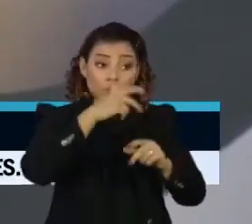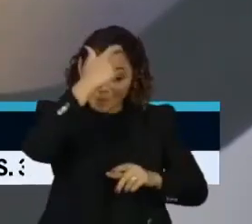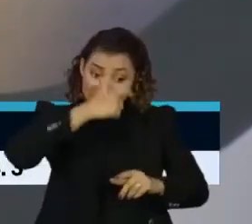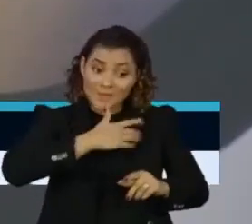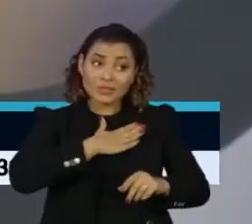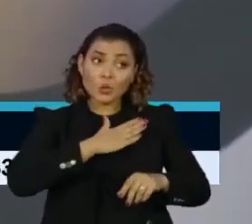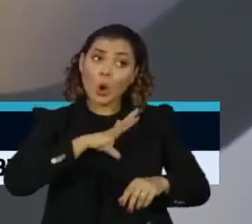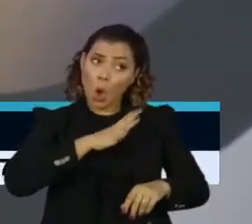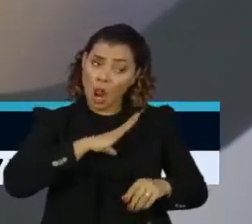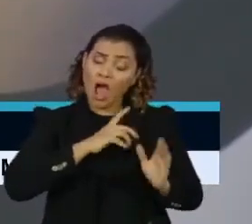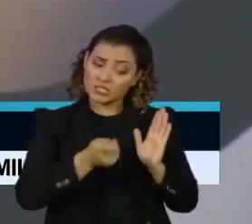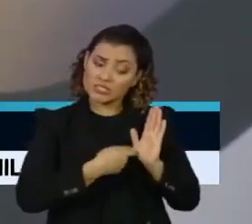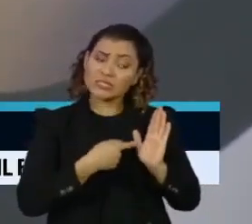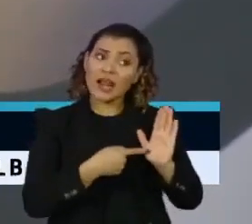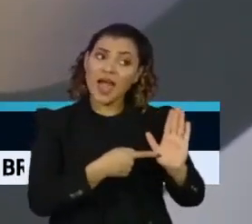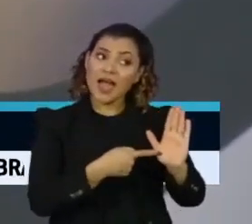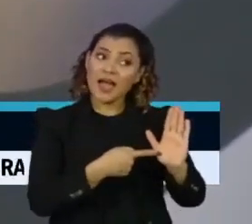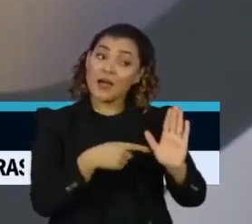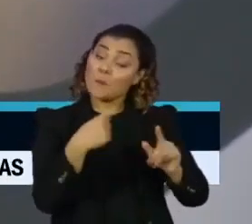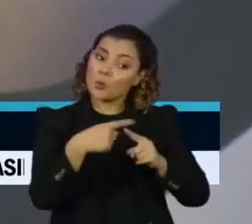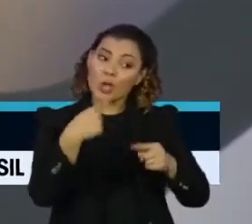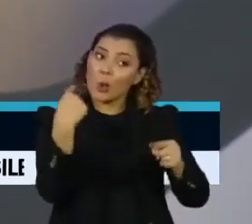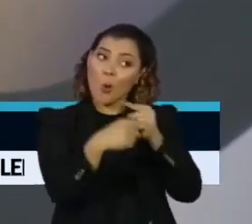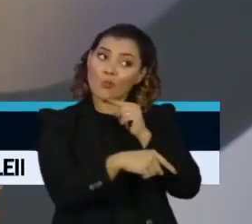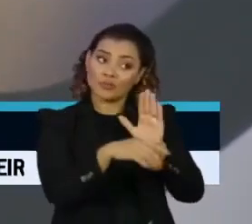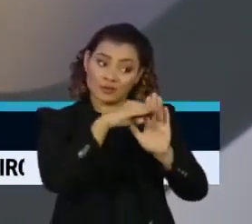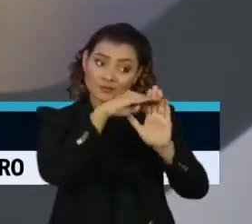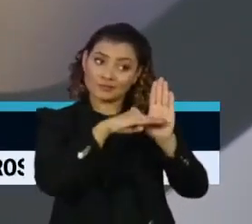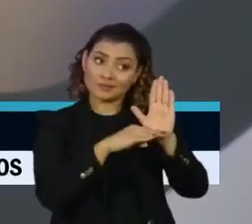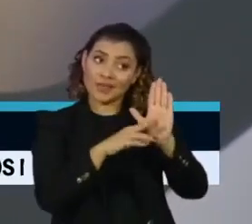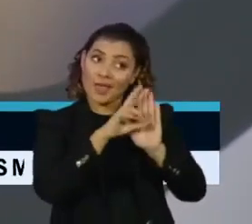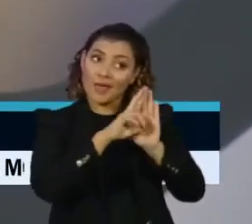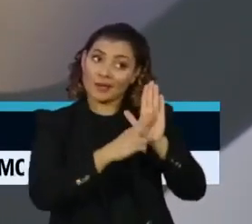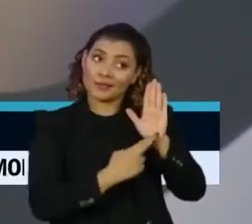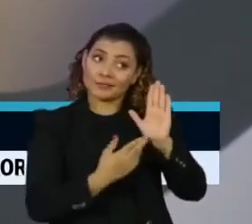ter muita coragem de fazer isso, porque está indo totalmente contra as evidências científicas.